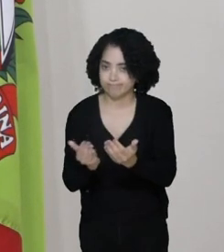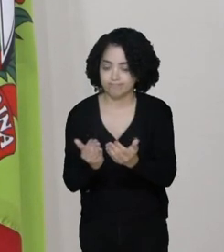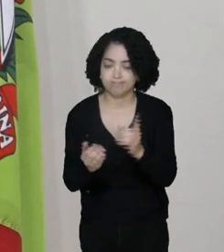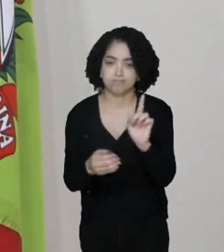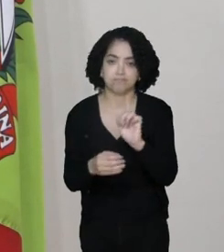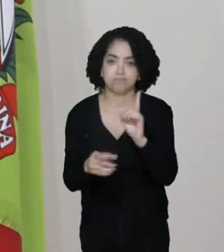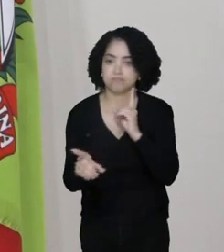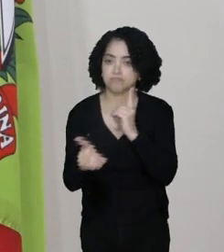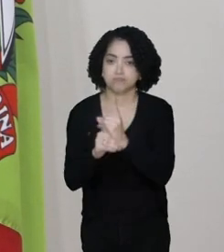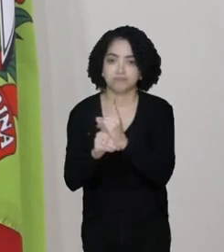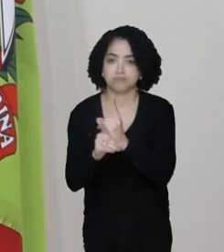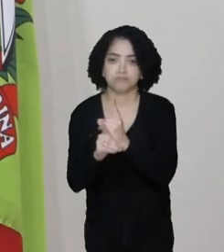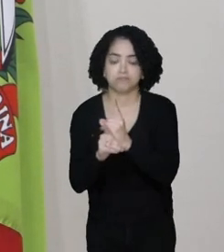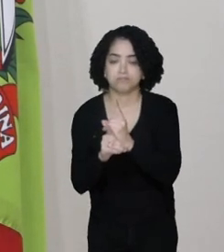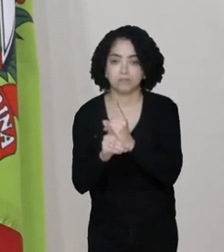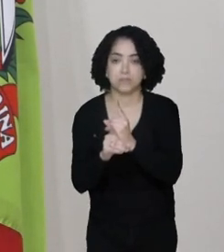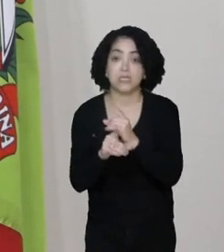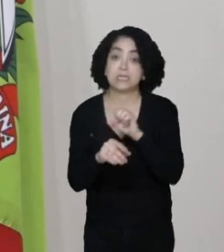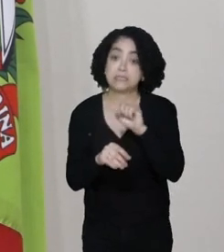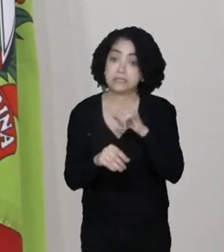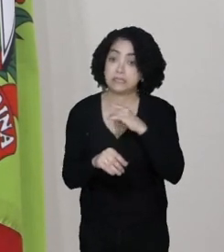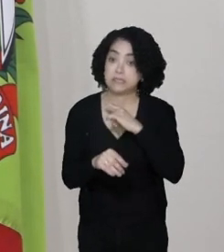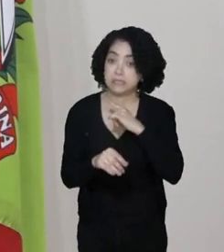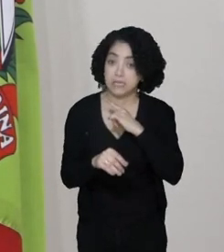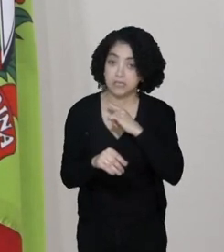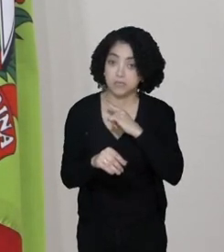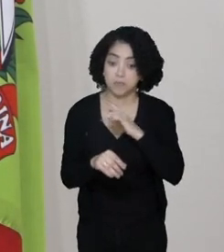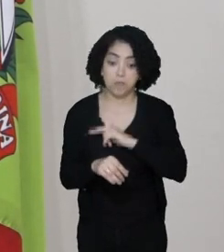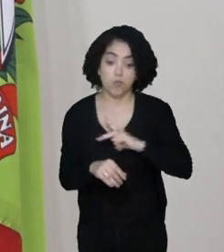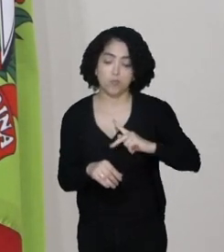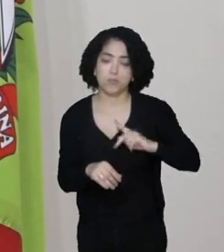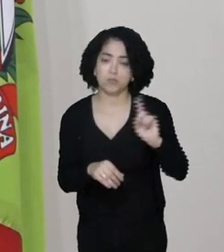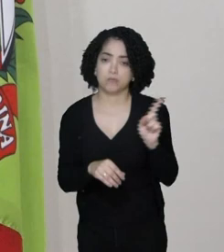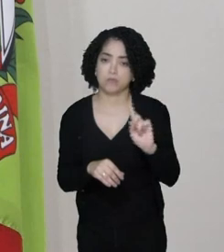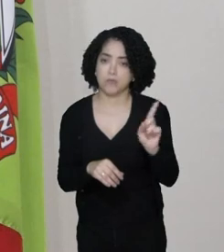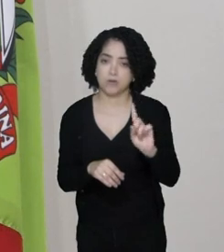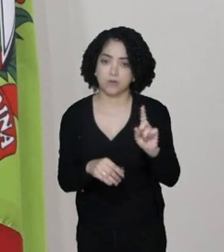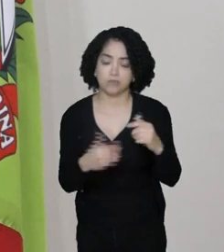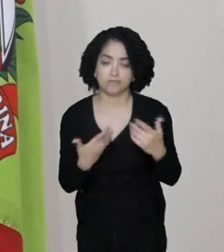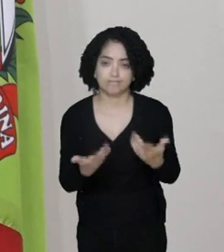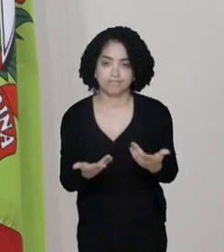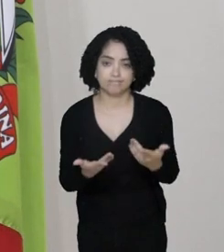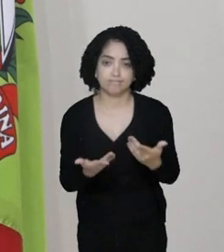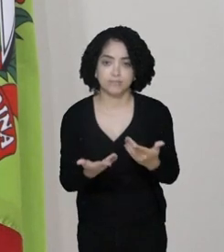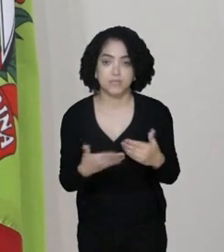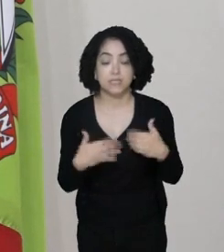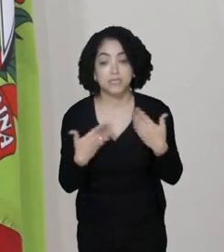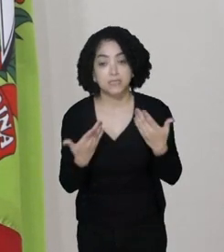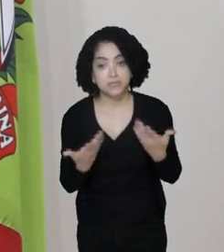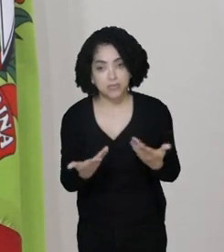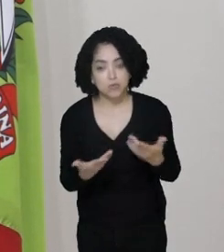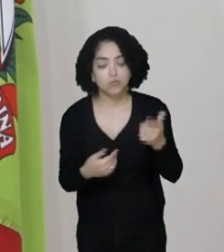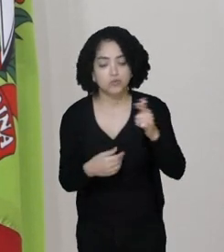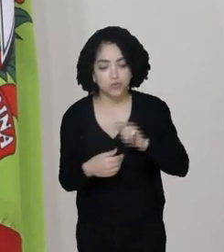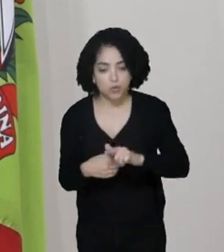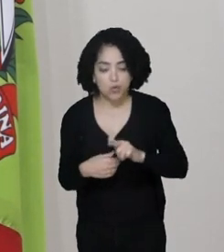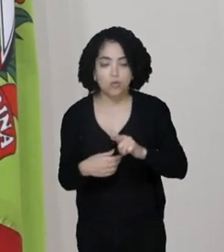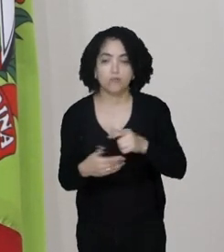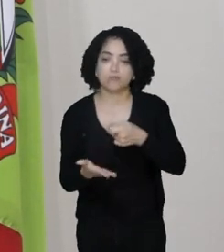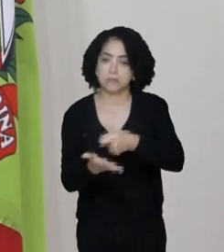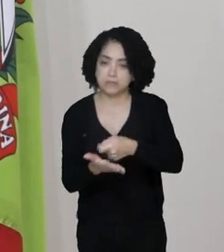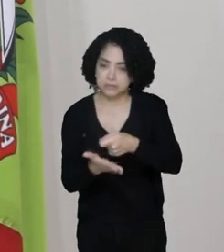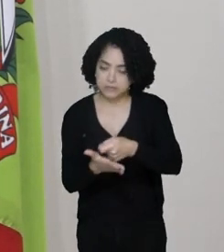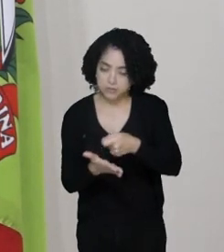Não está disponibilizado. Se tem, não é público. Se tem, não é público. Então, voltei aqui para insistir